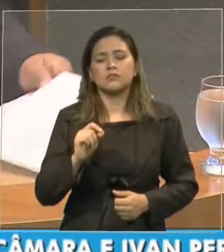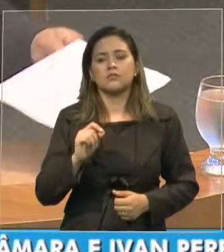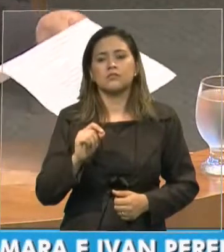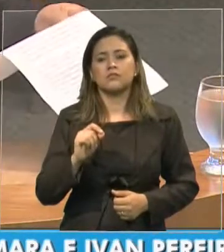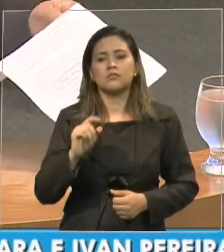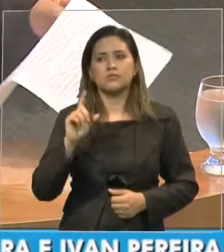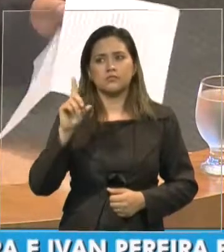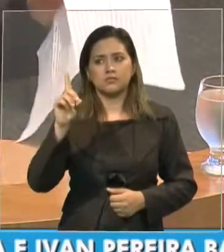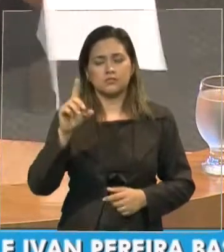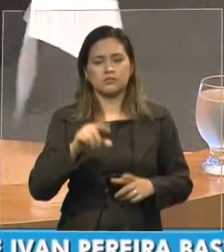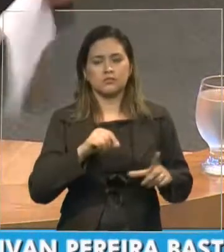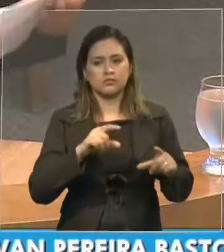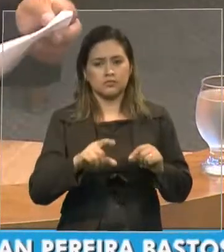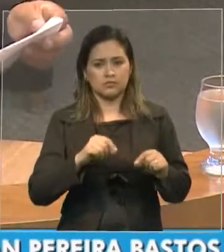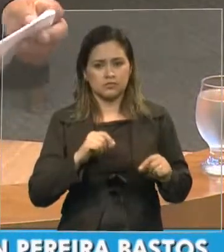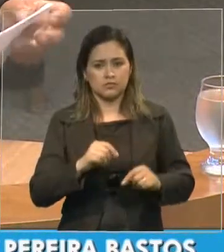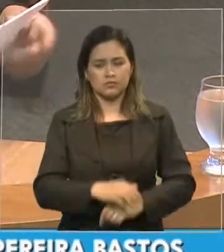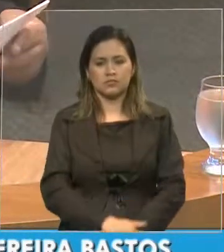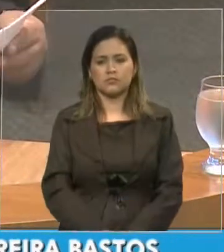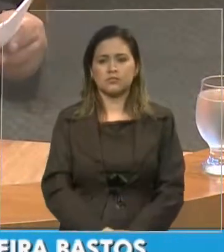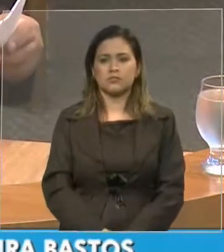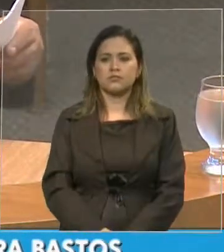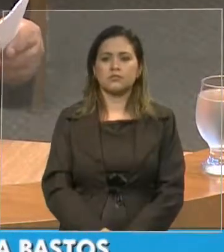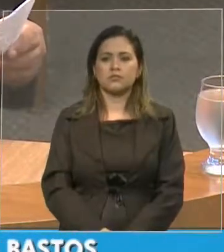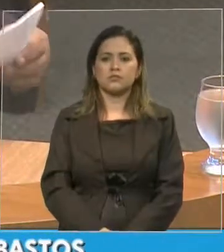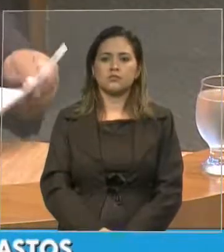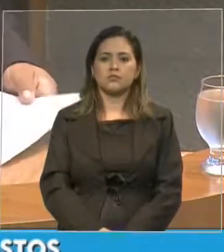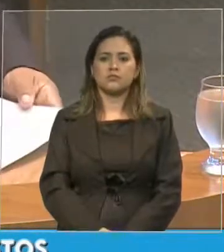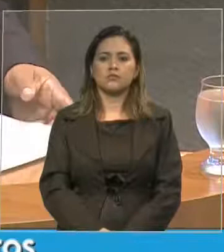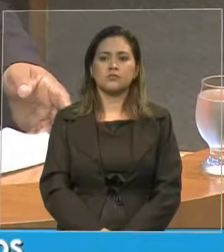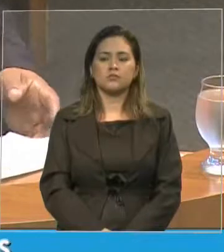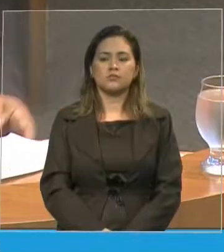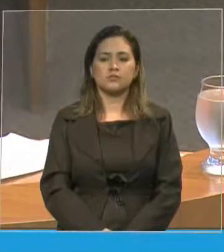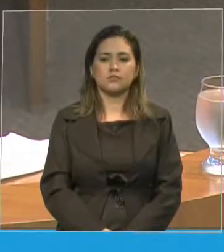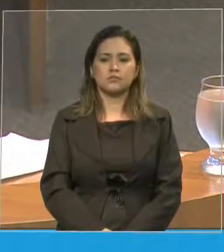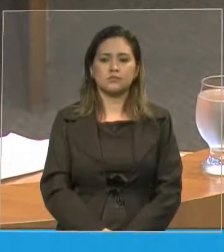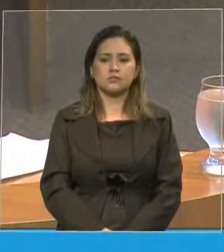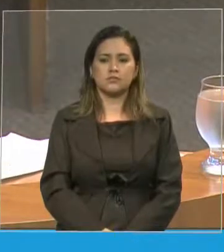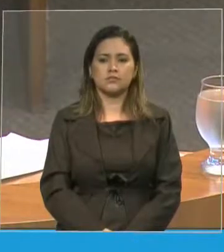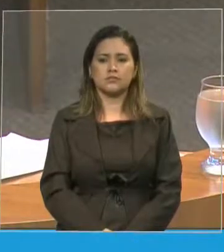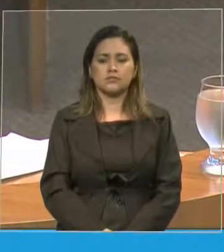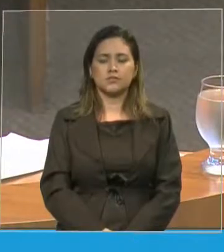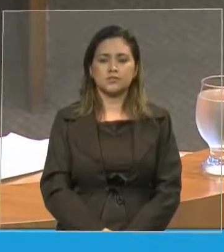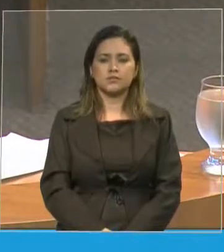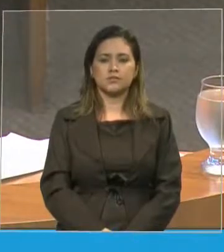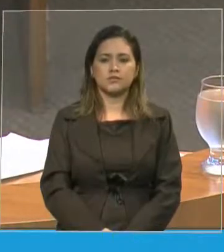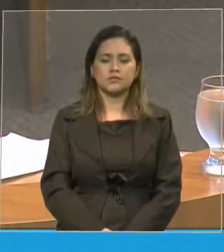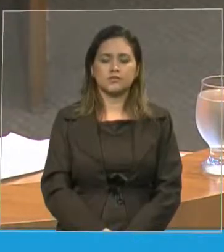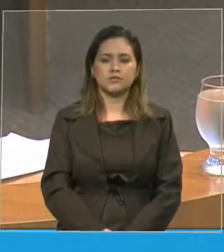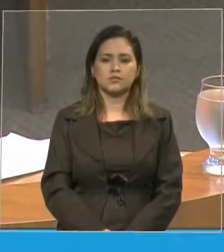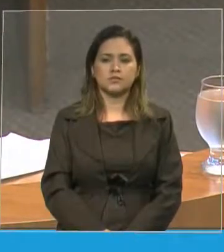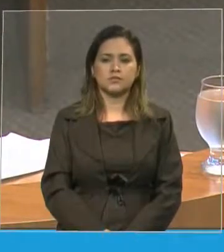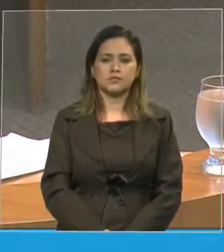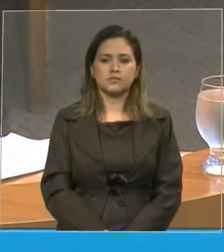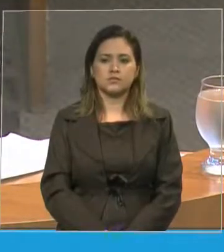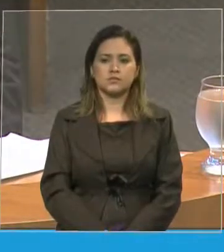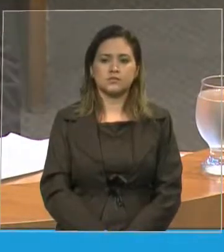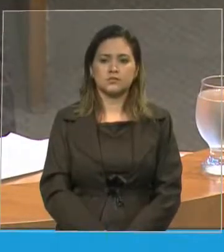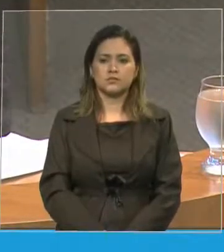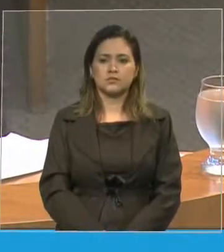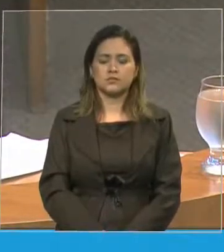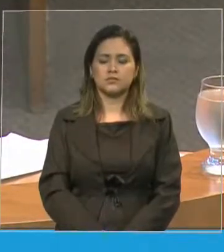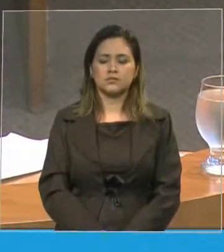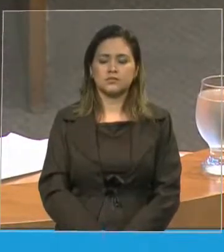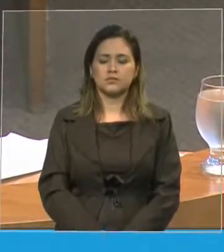em segundo lugar eu quero suplicar a Deus que possa dizer como disse